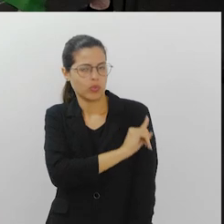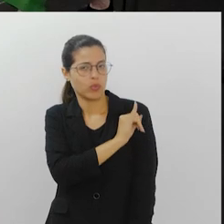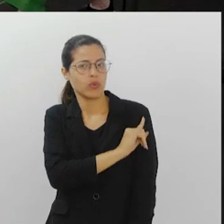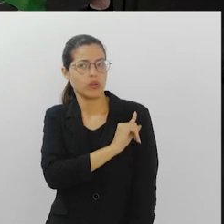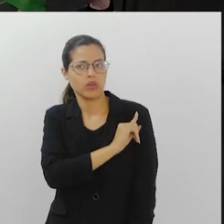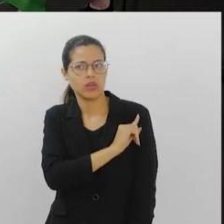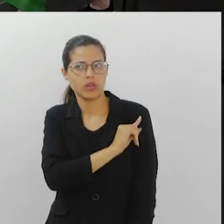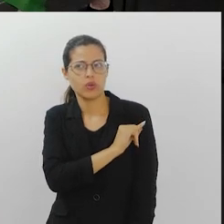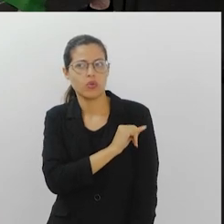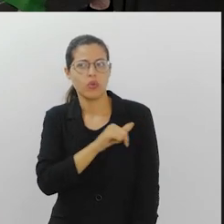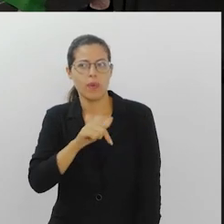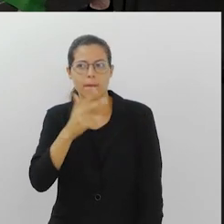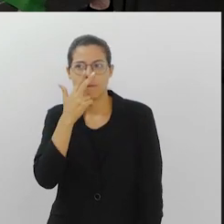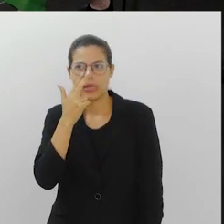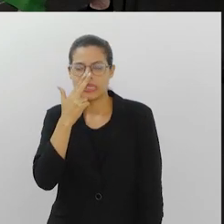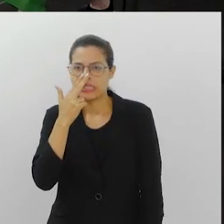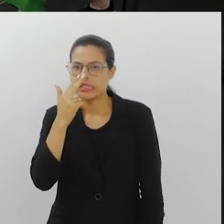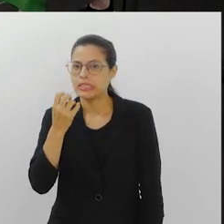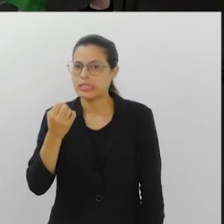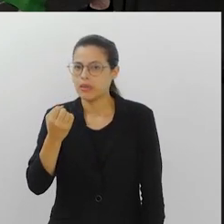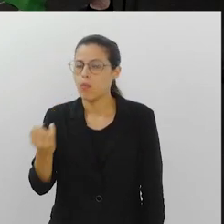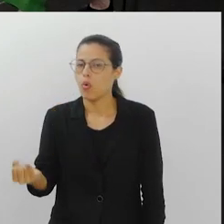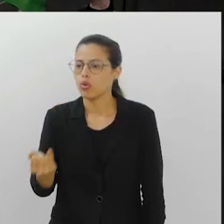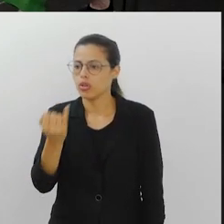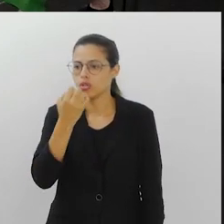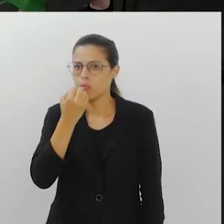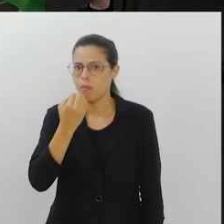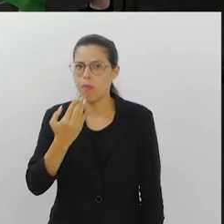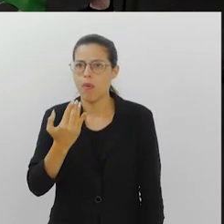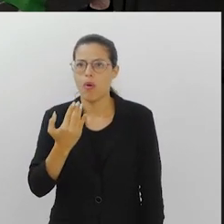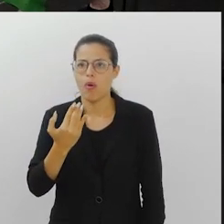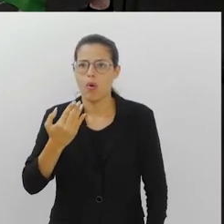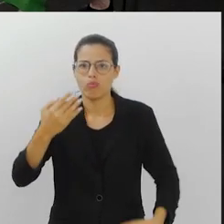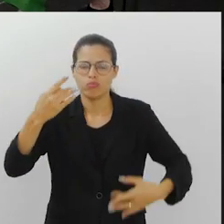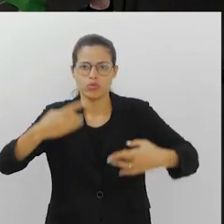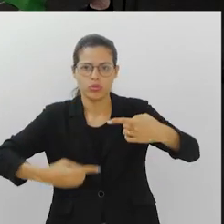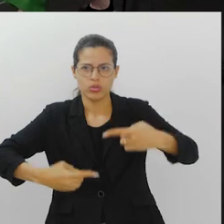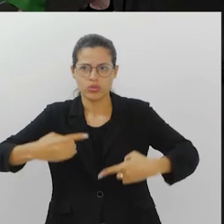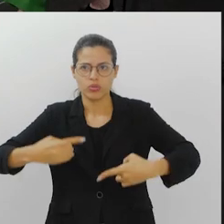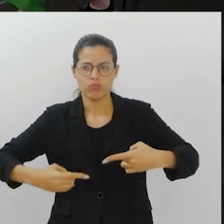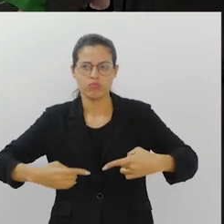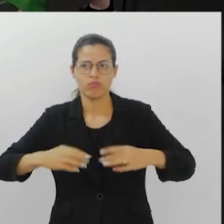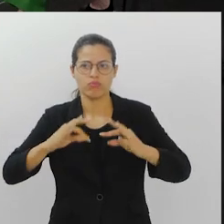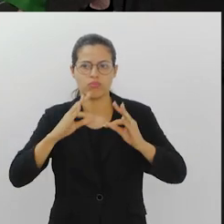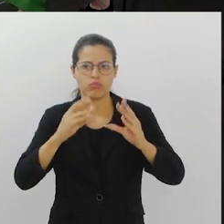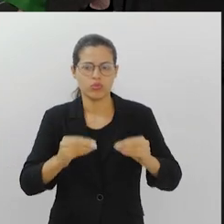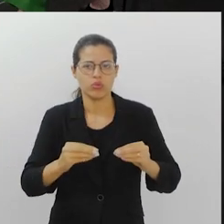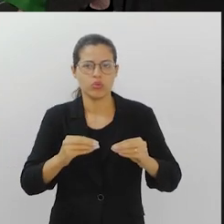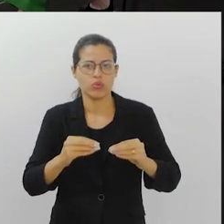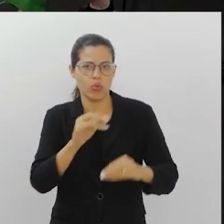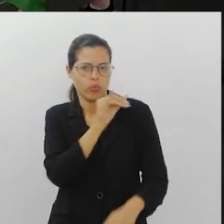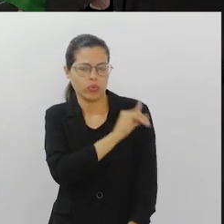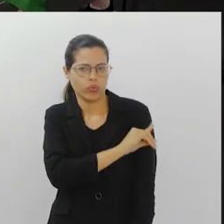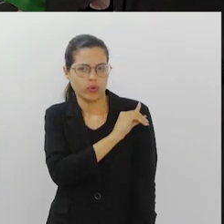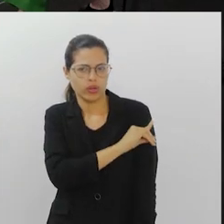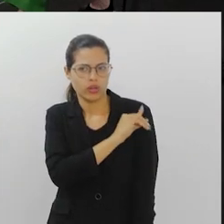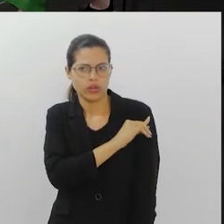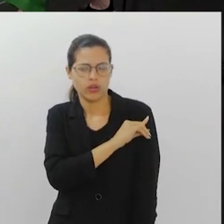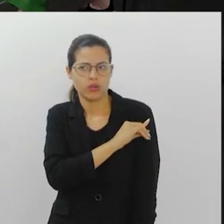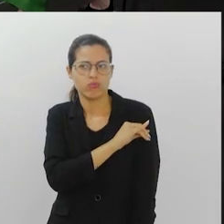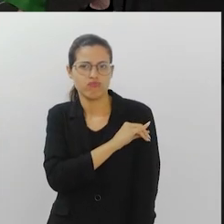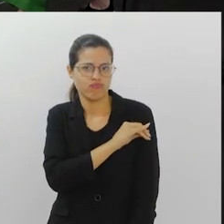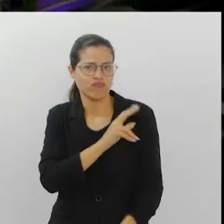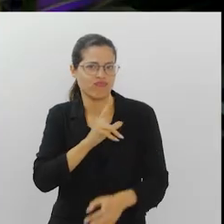Janeiro, já sai ganhando muito. Já. Só com as discussões, com todos que serão envolvidos, o Rio já sai